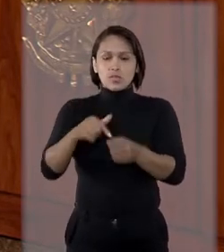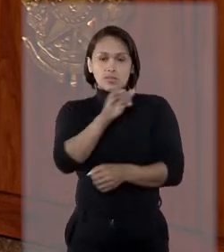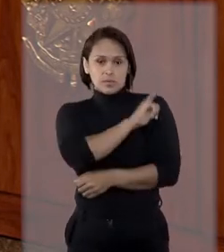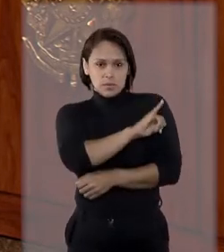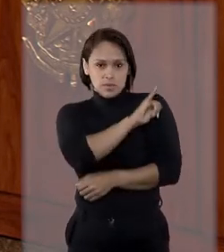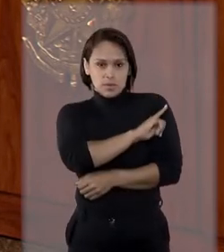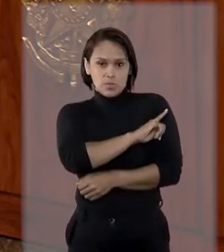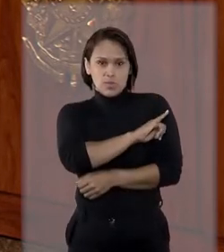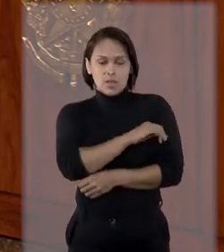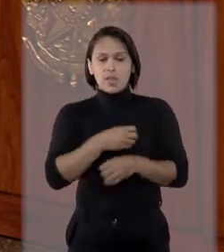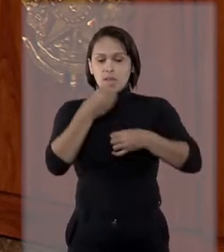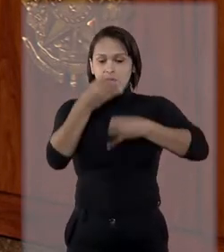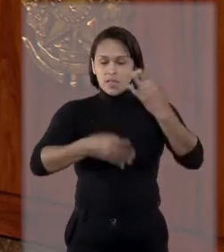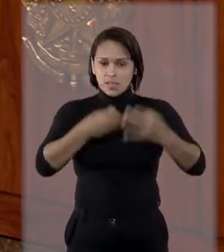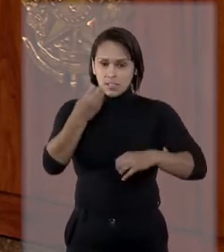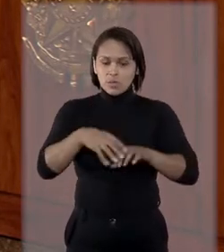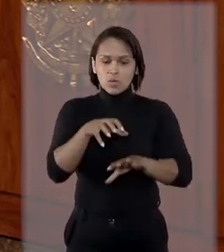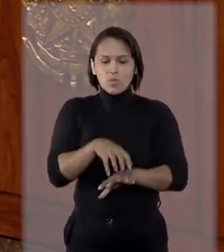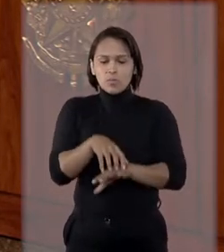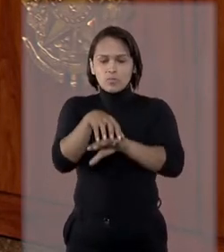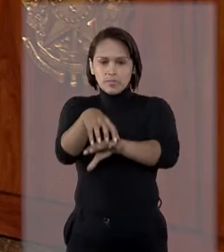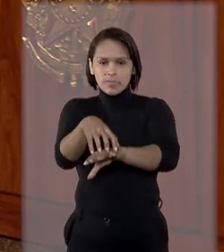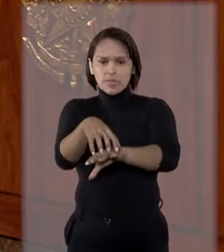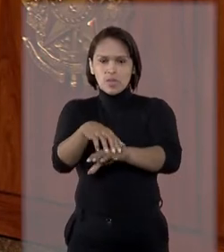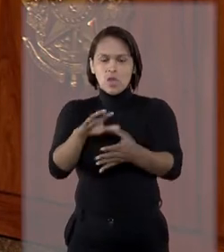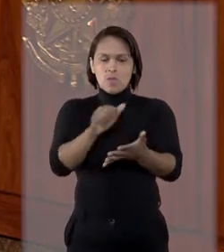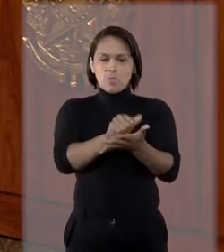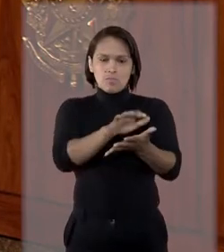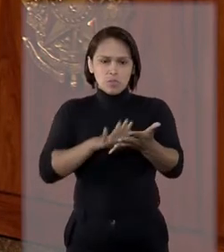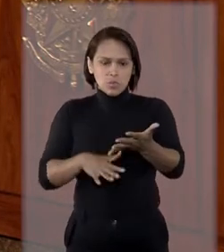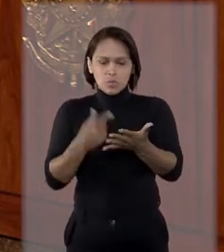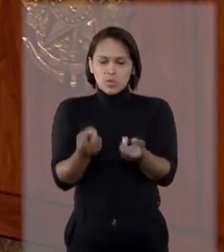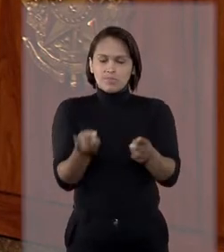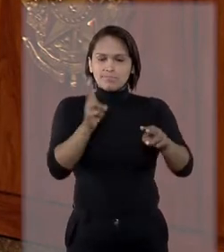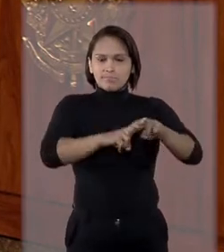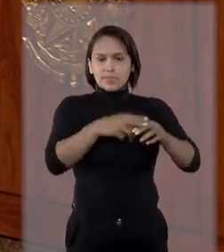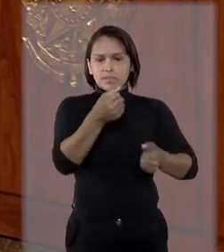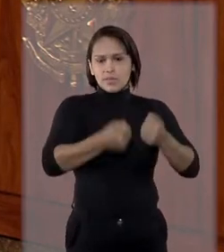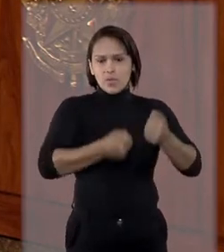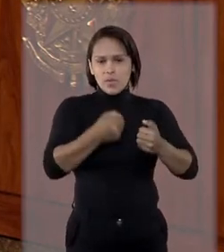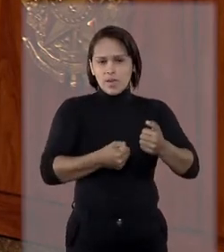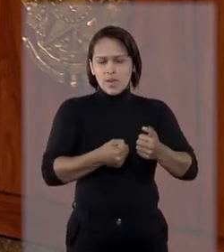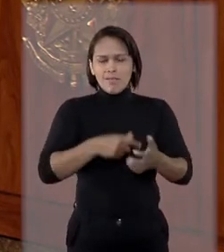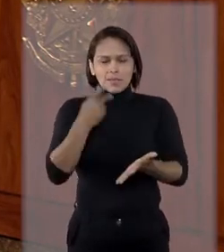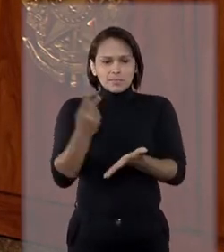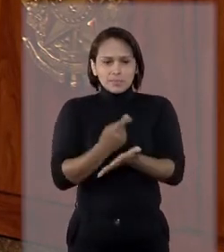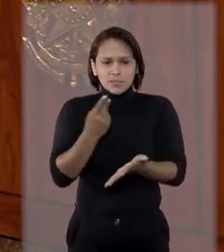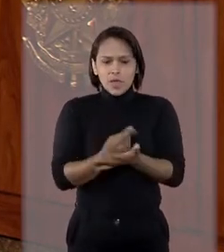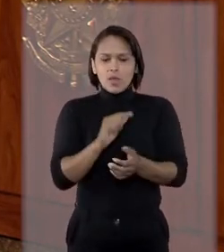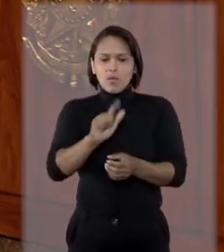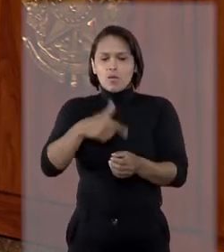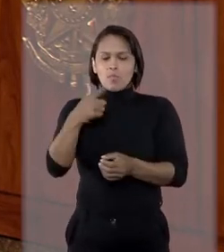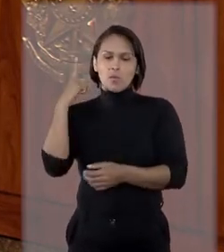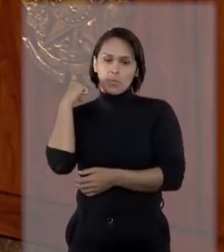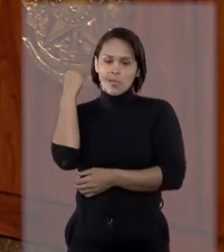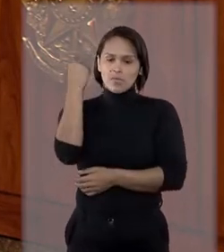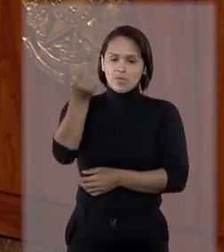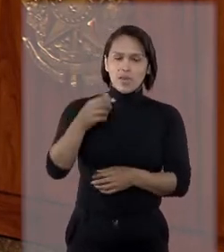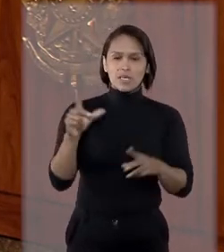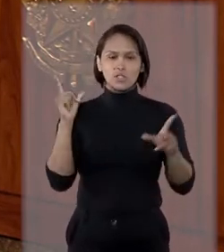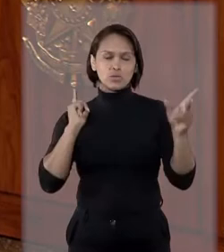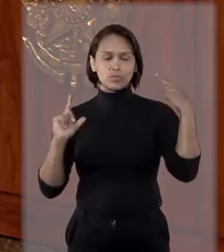no Rio de Janeiro, alegando que o órgão de trânsito aplicou multa e apreensão do veículo dele injustamente durante uma viagem